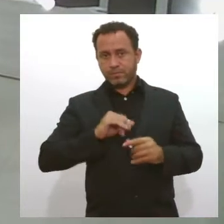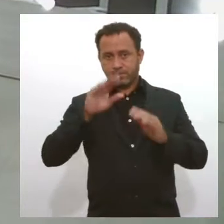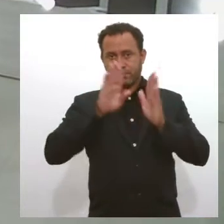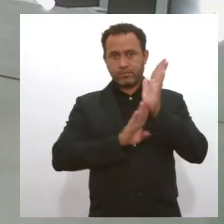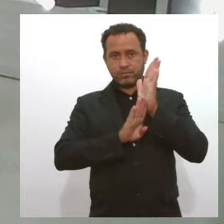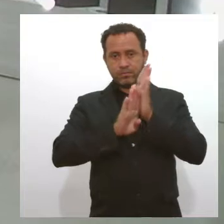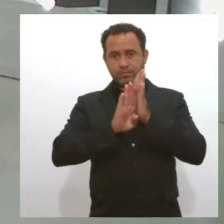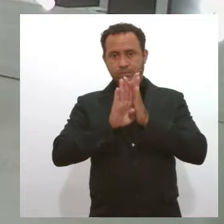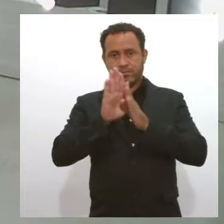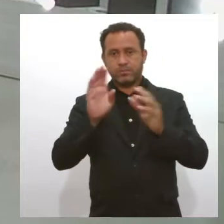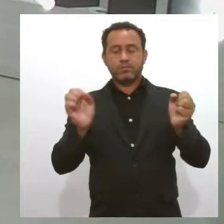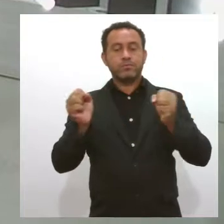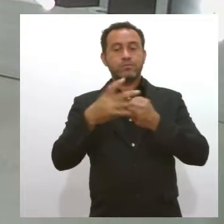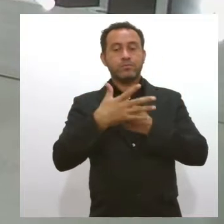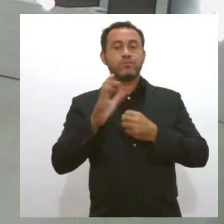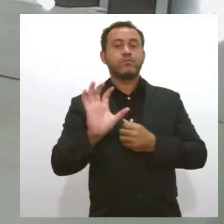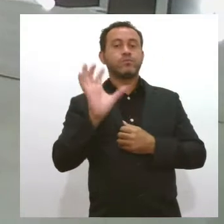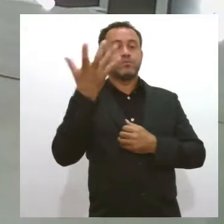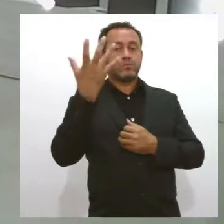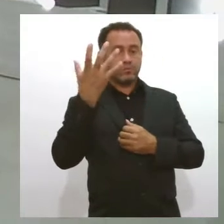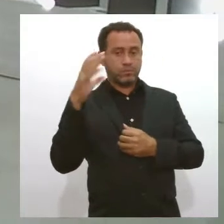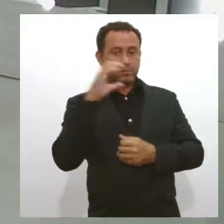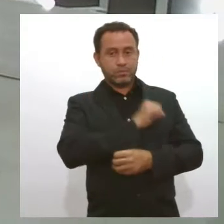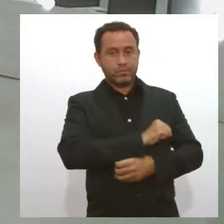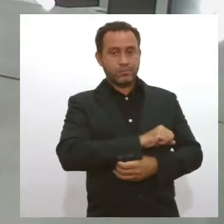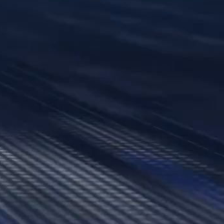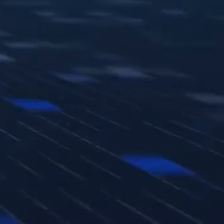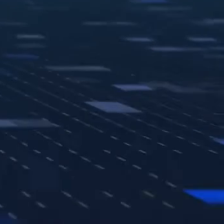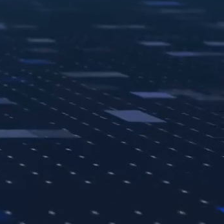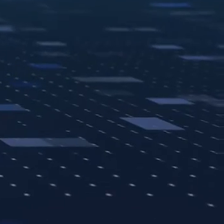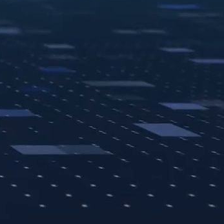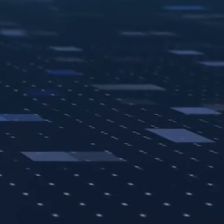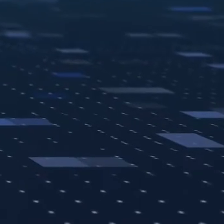atualizados da Covid-19 no Estado, eu volto em instantes.